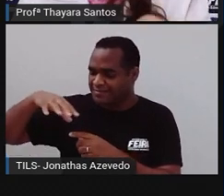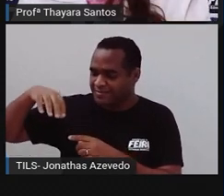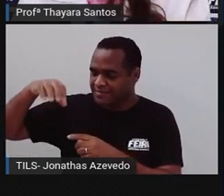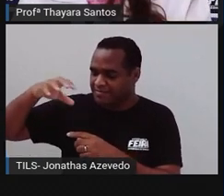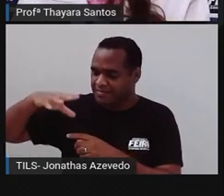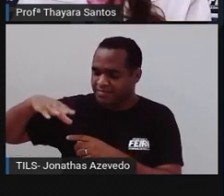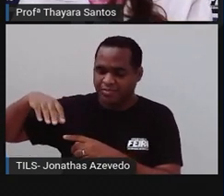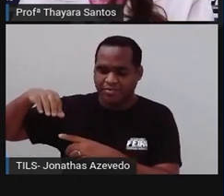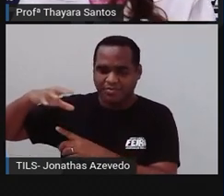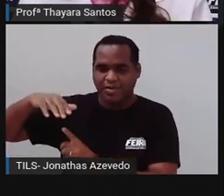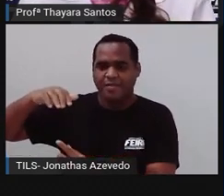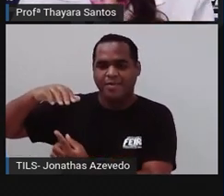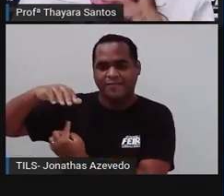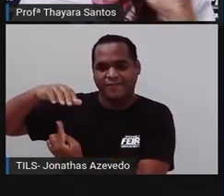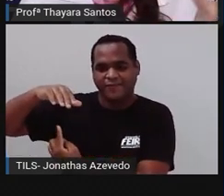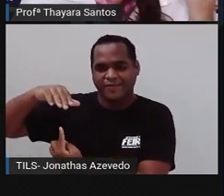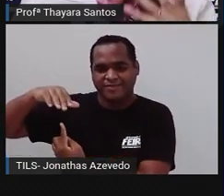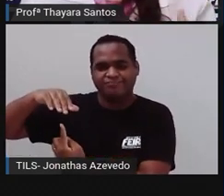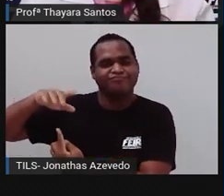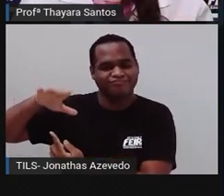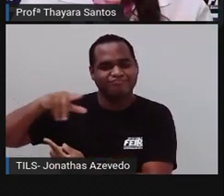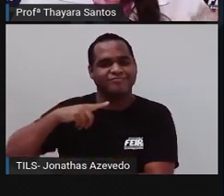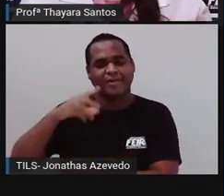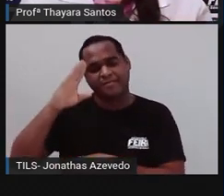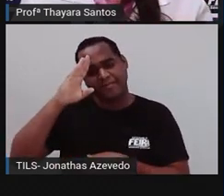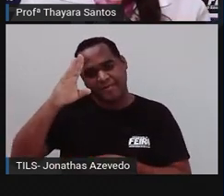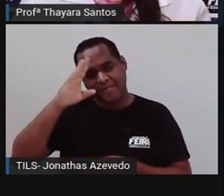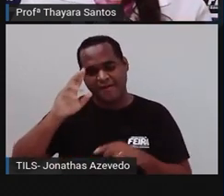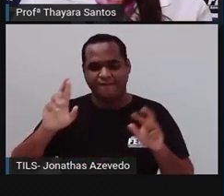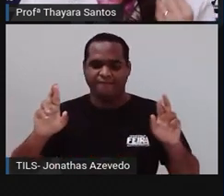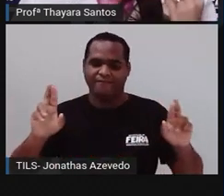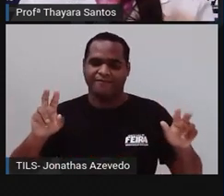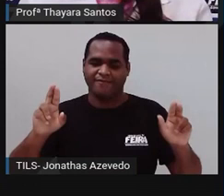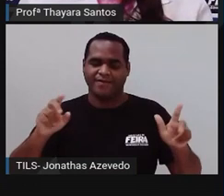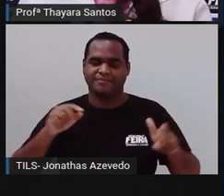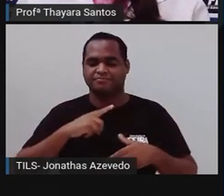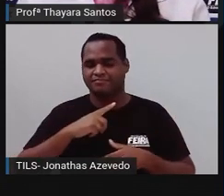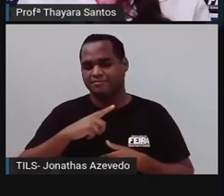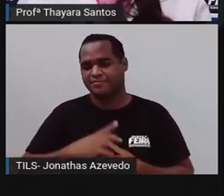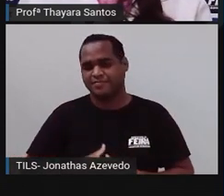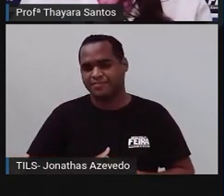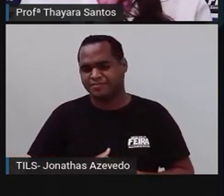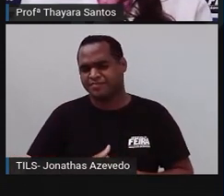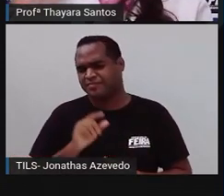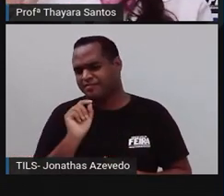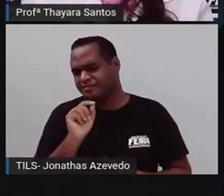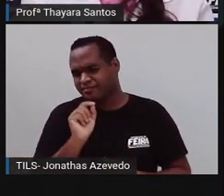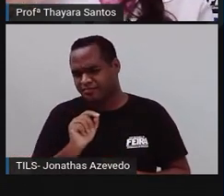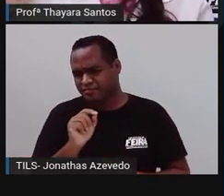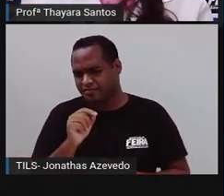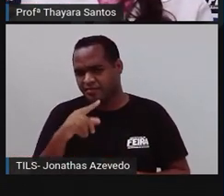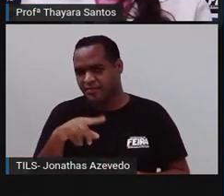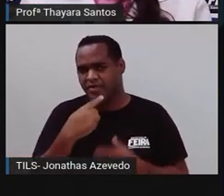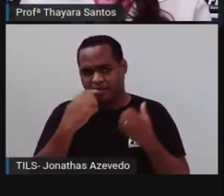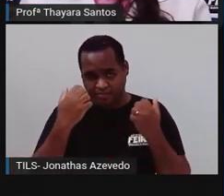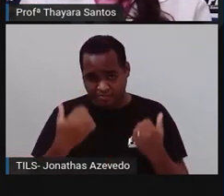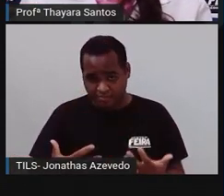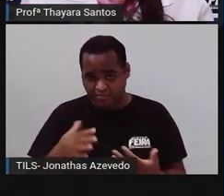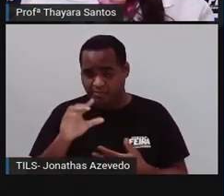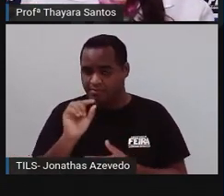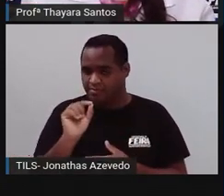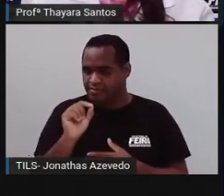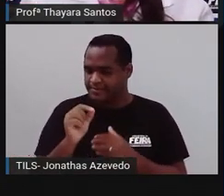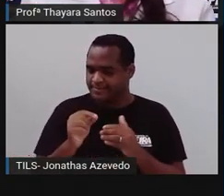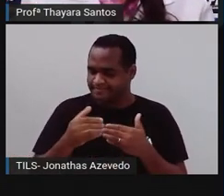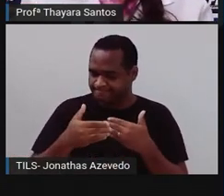eles estão voltados para baixo. Então, essas são as principais diferenças entre eles. Só que tem uma coisa. Quando a gente vai falando um